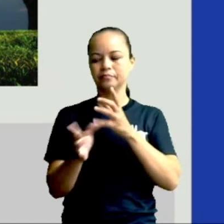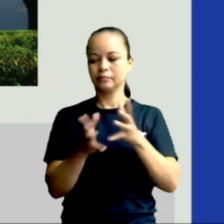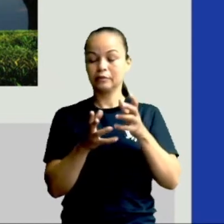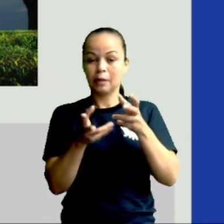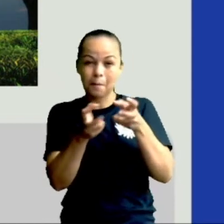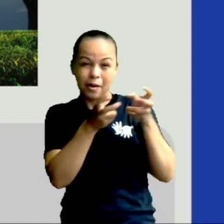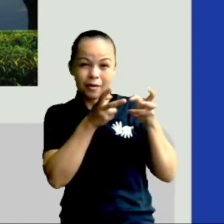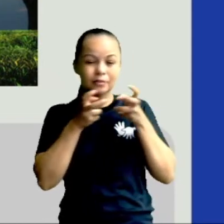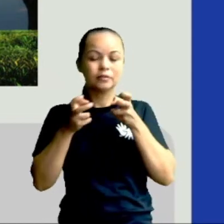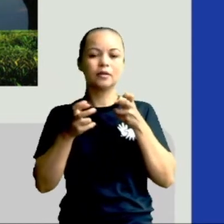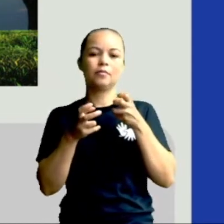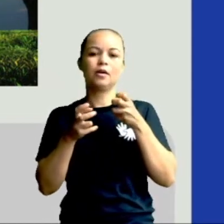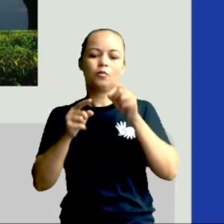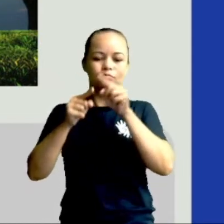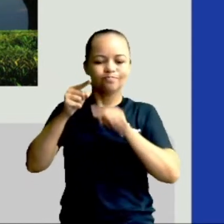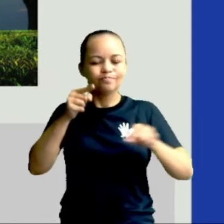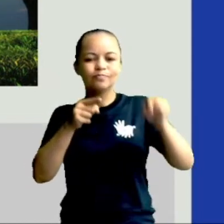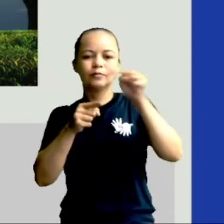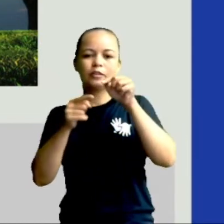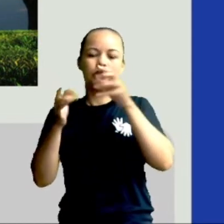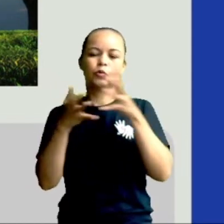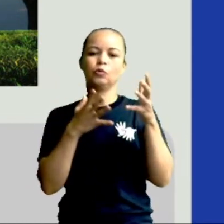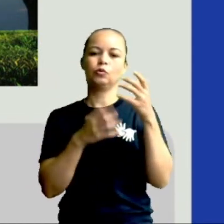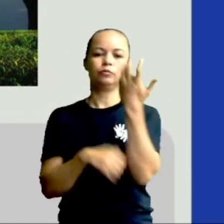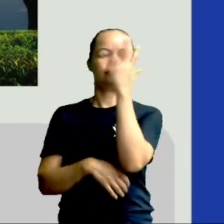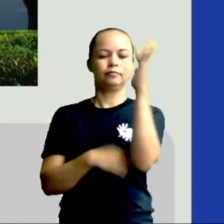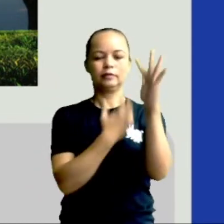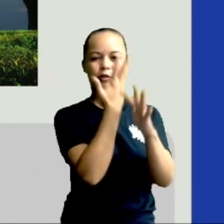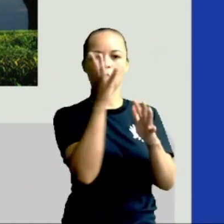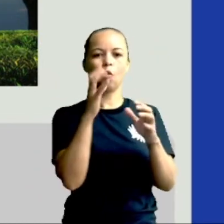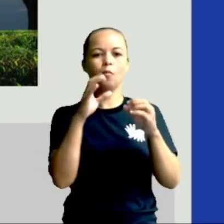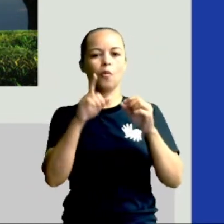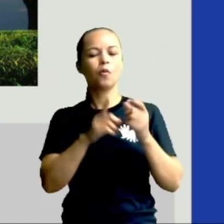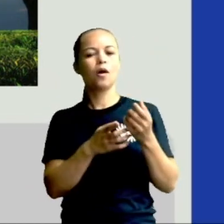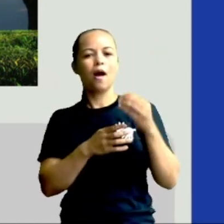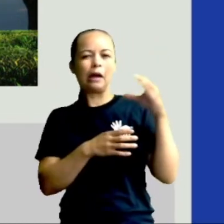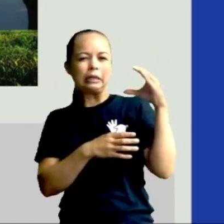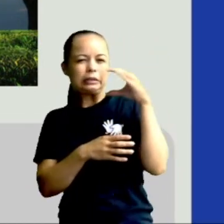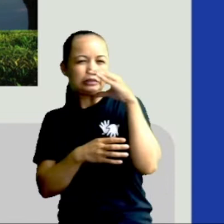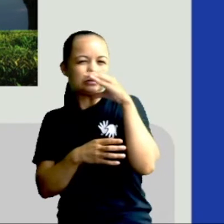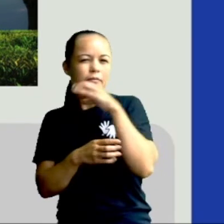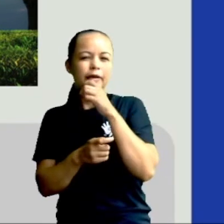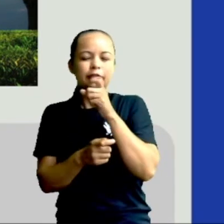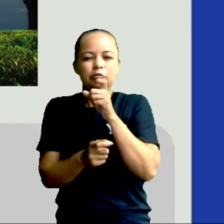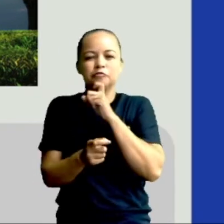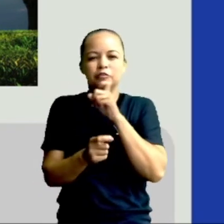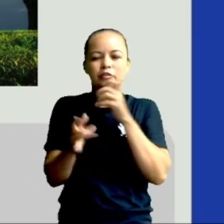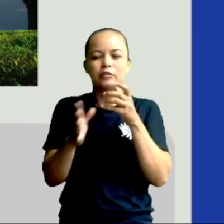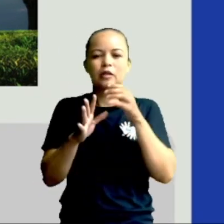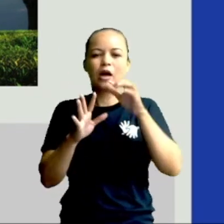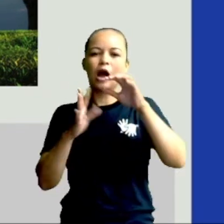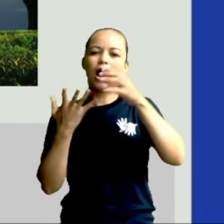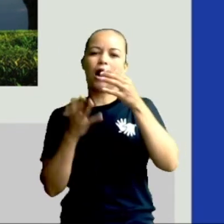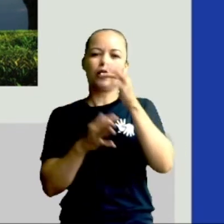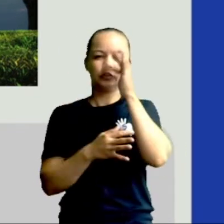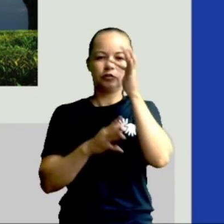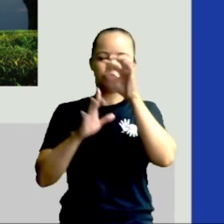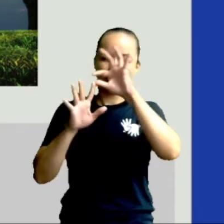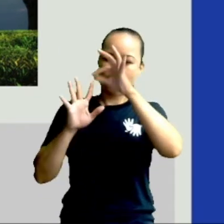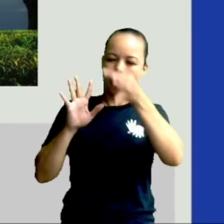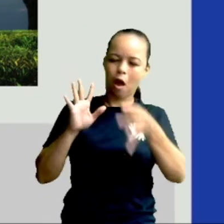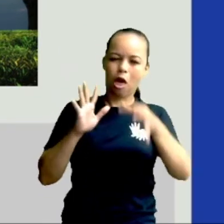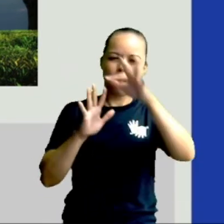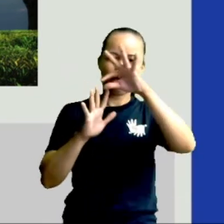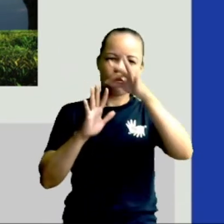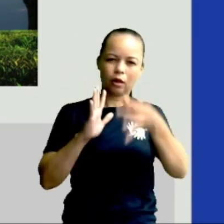perceber os ciclos da natureza, como aquecimento, resfriamento, perda das folhas, o florescer das